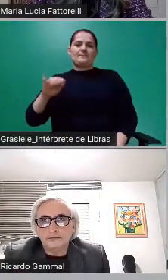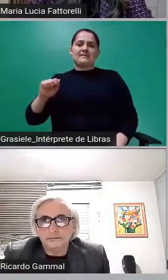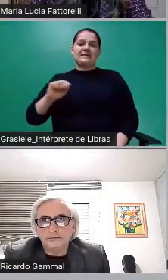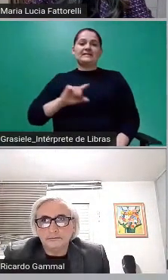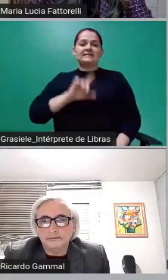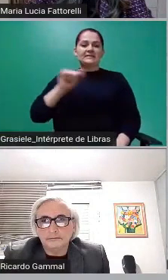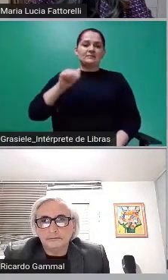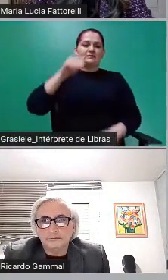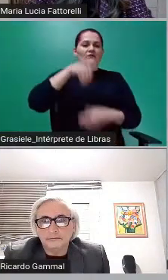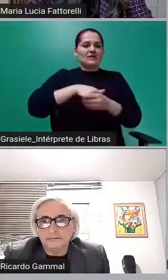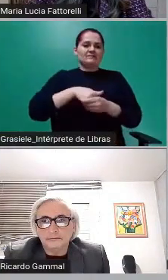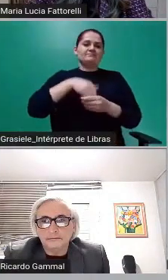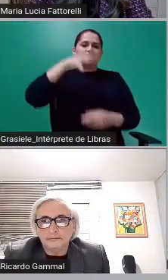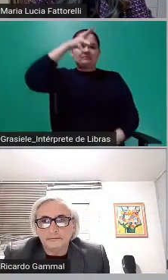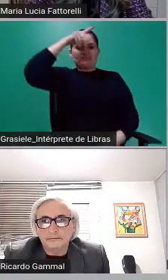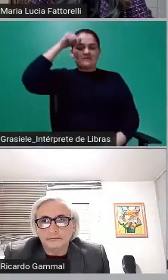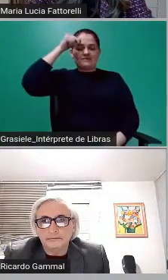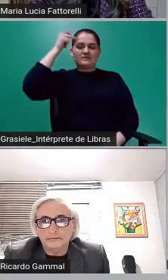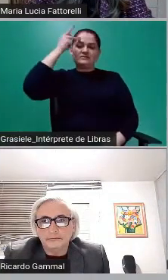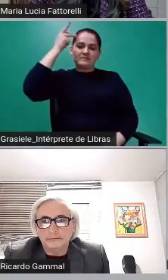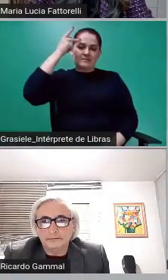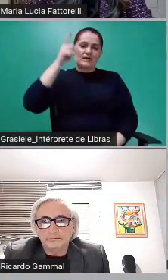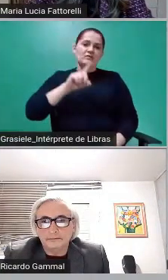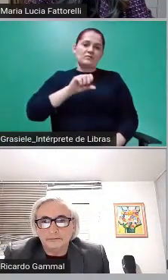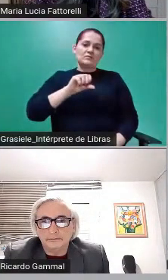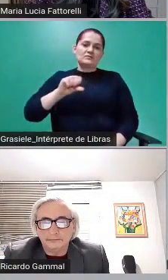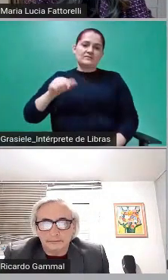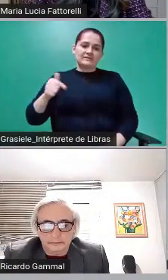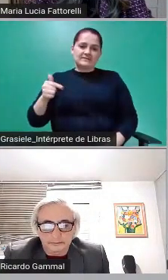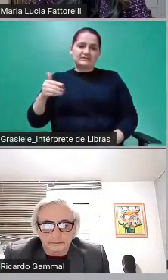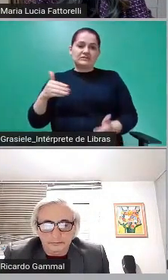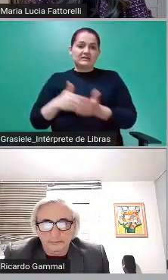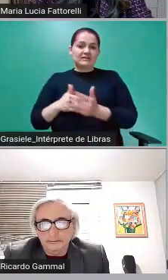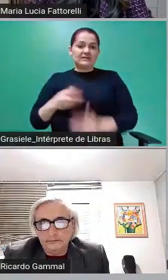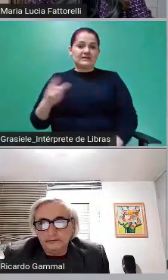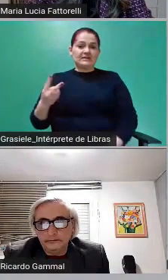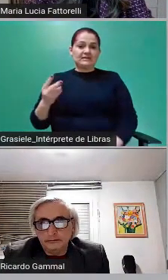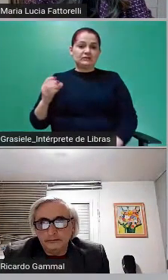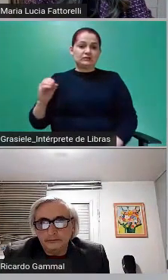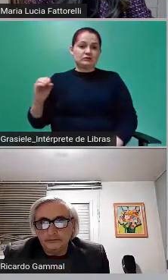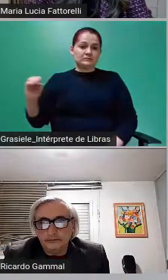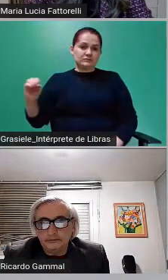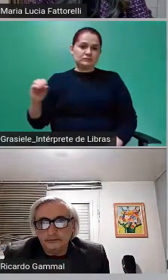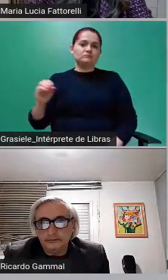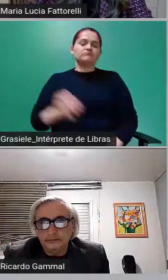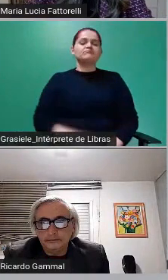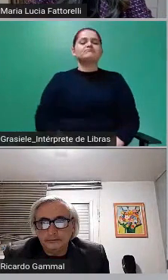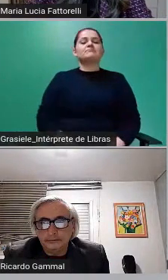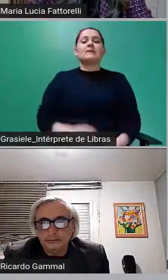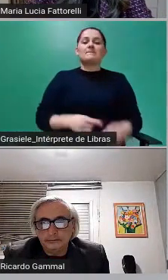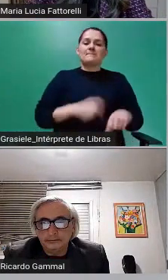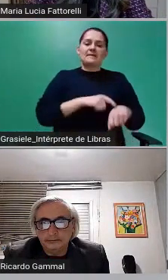a 2000. Mas, durante o governo do Paulo Maluf,